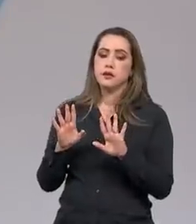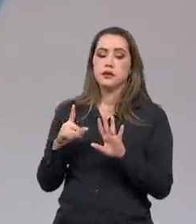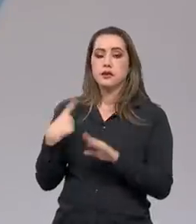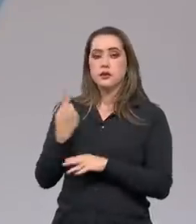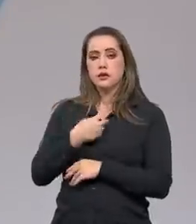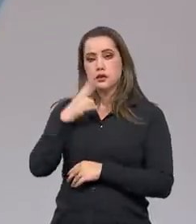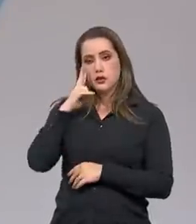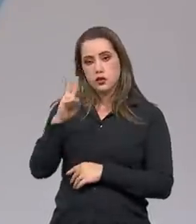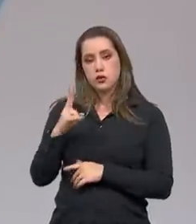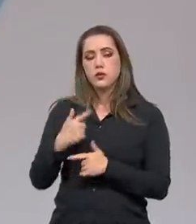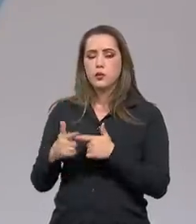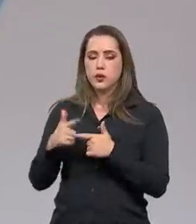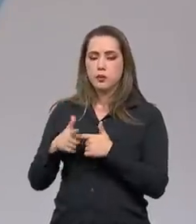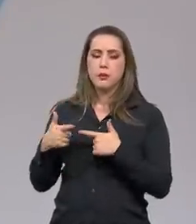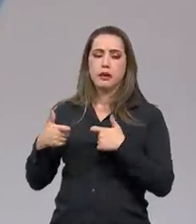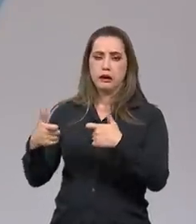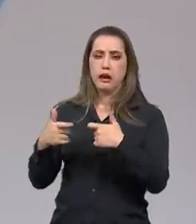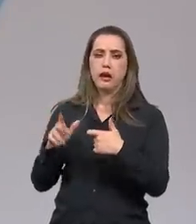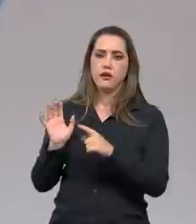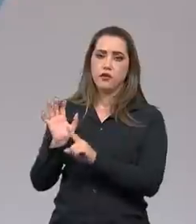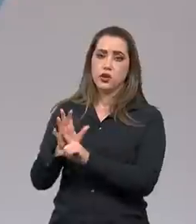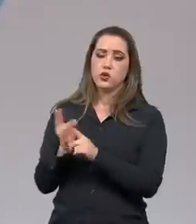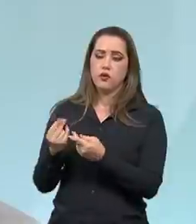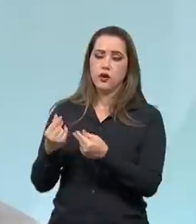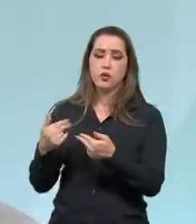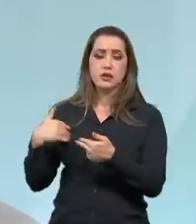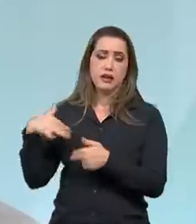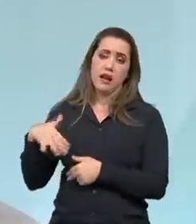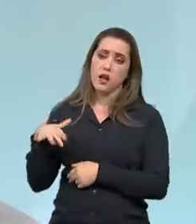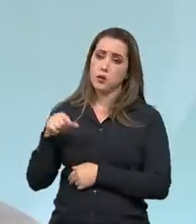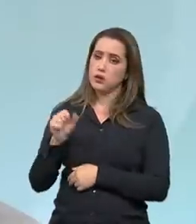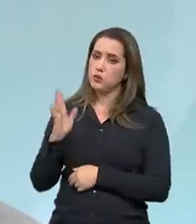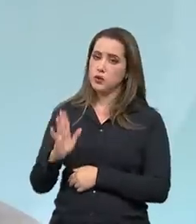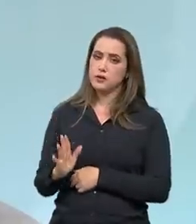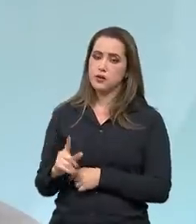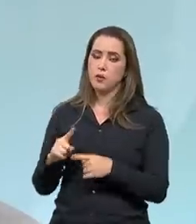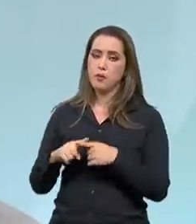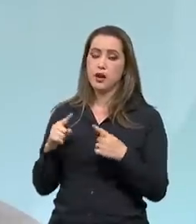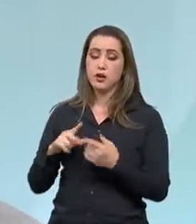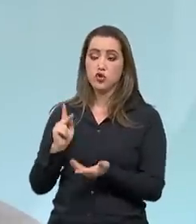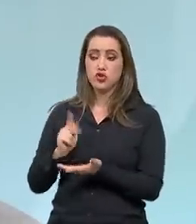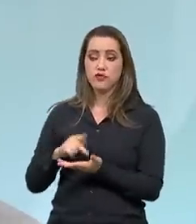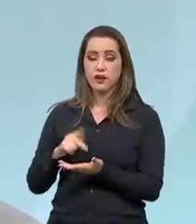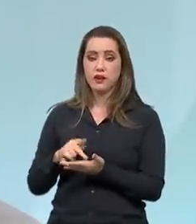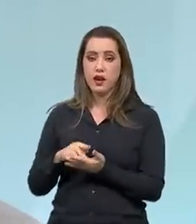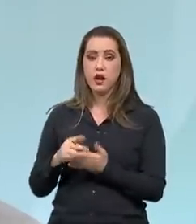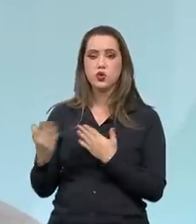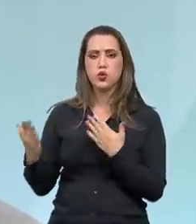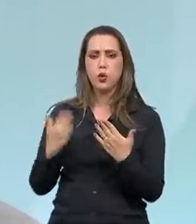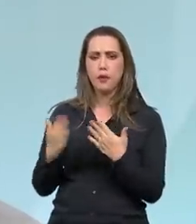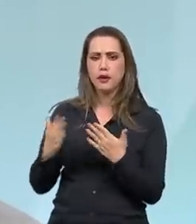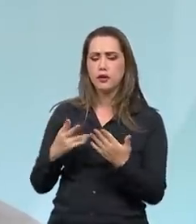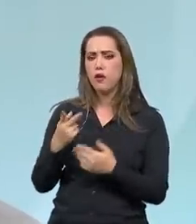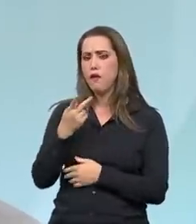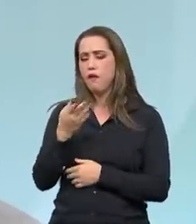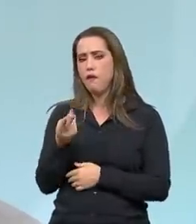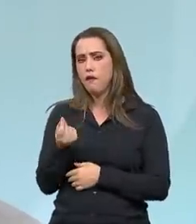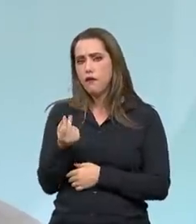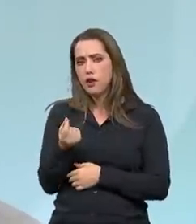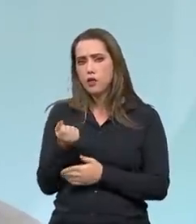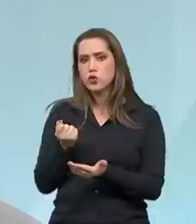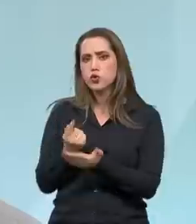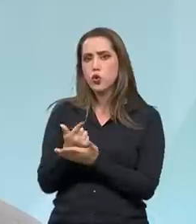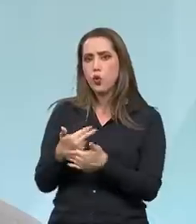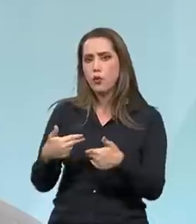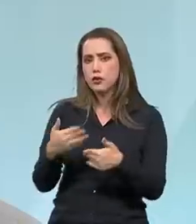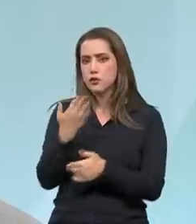questão da guerra da Rússia e Ucrânia. Em termos reais, o ganho em proporção da cesta básica pode atingir